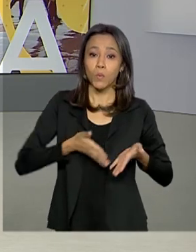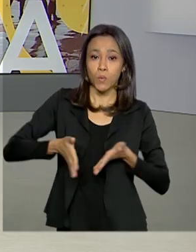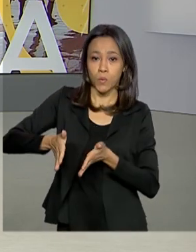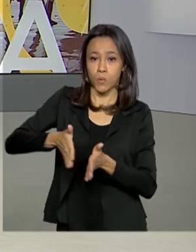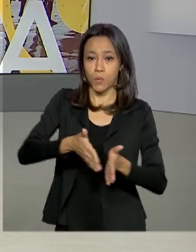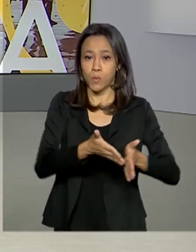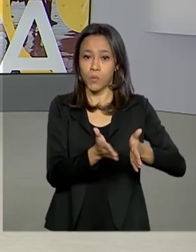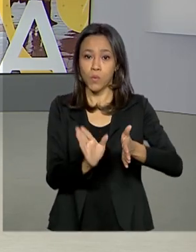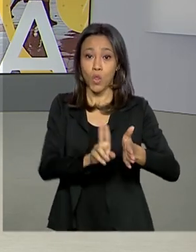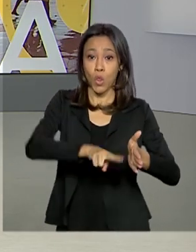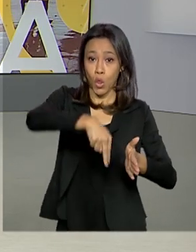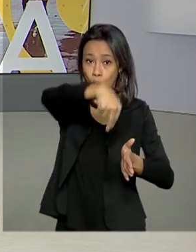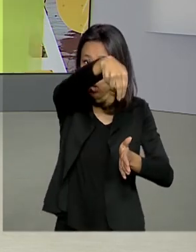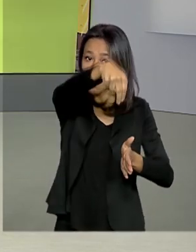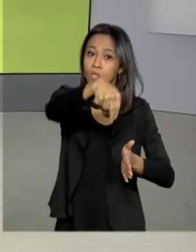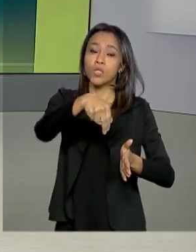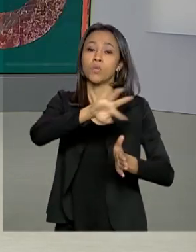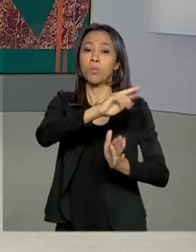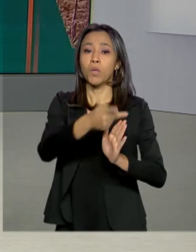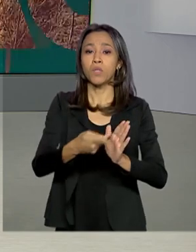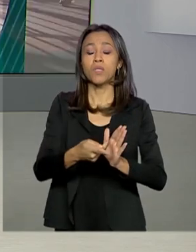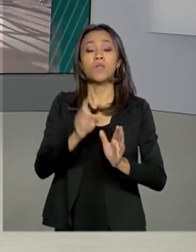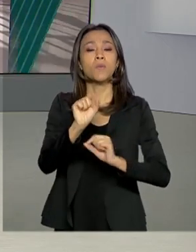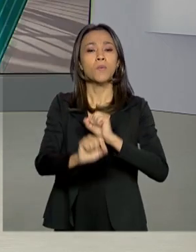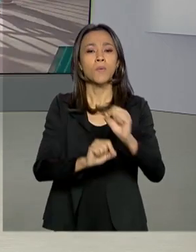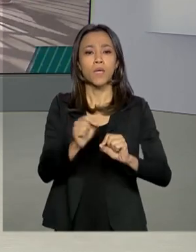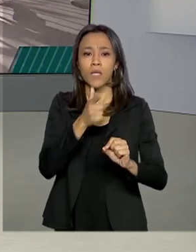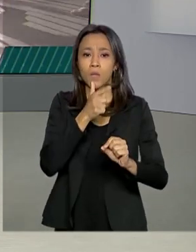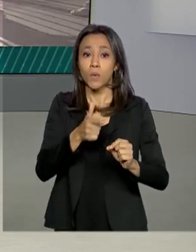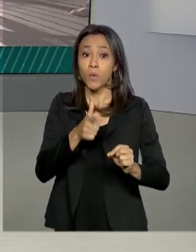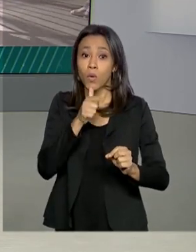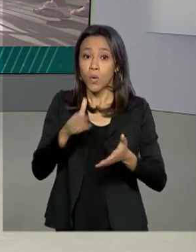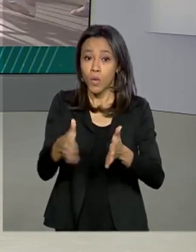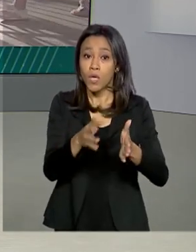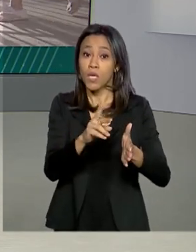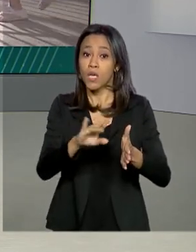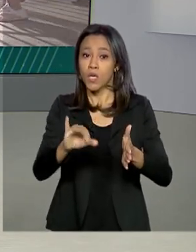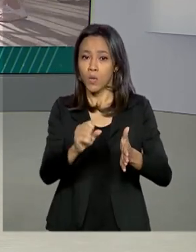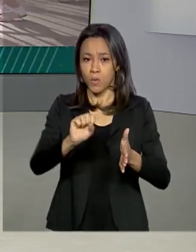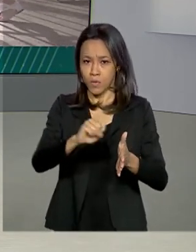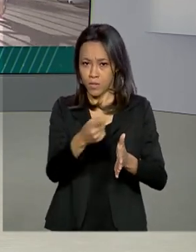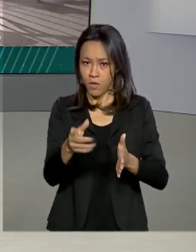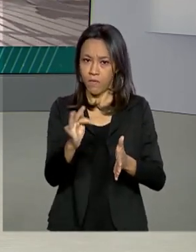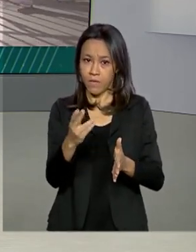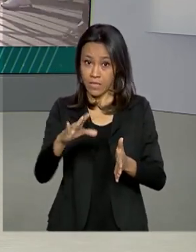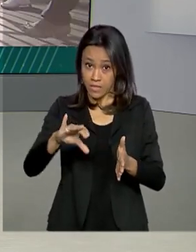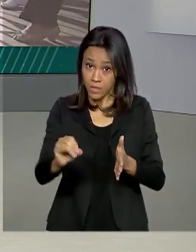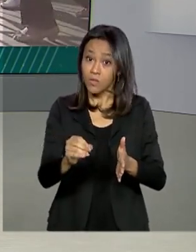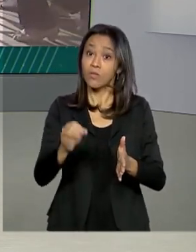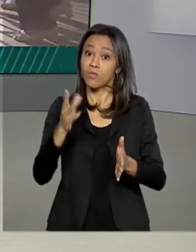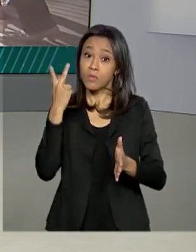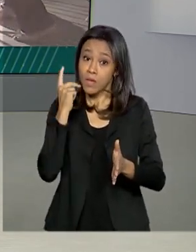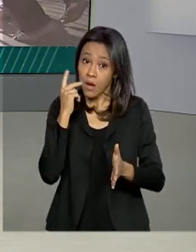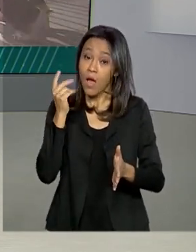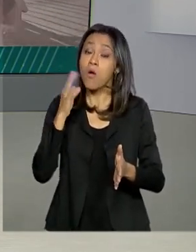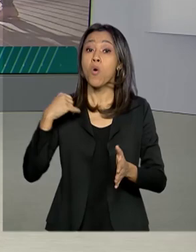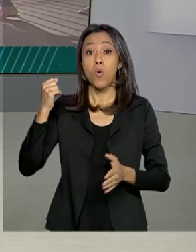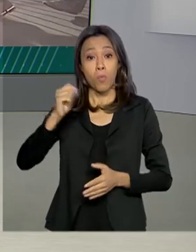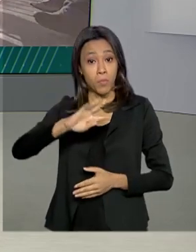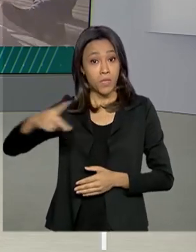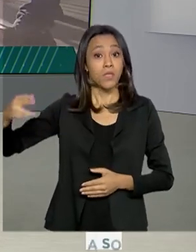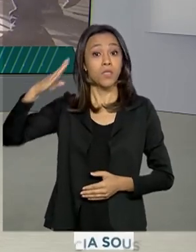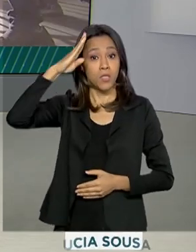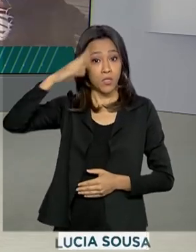Norte do projeto de integração do Rio São Francisco chegam hoje ao Ceará. O presidente Jair Bolsonaro embarcou nesta manhã para